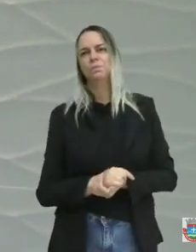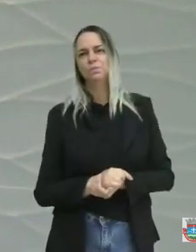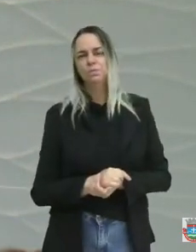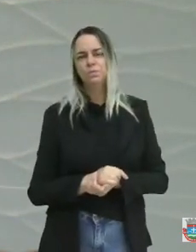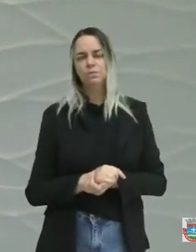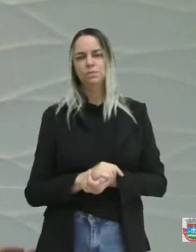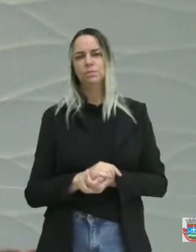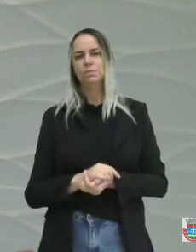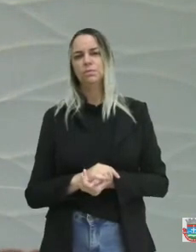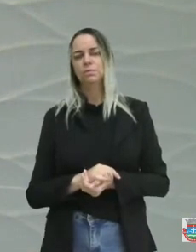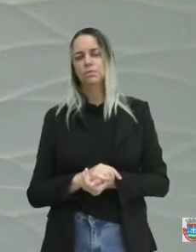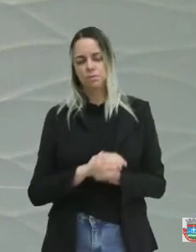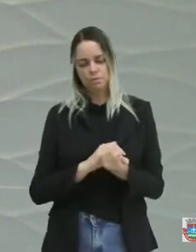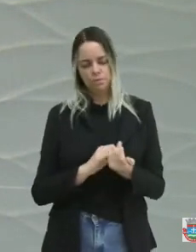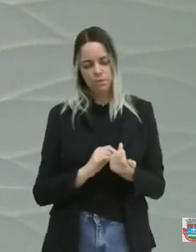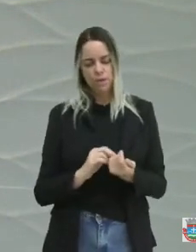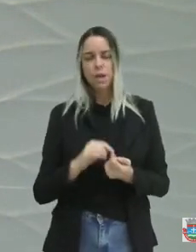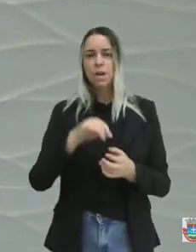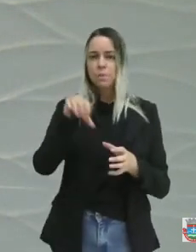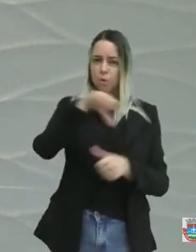Era essa mudança.